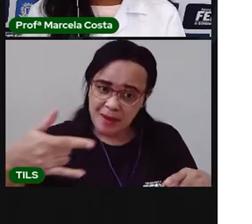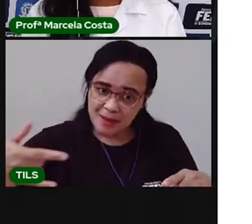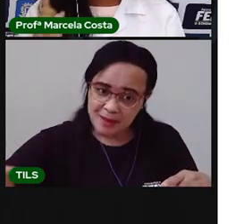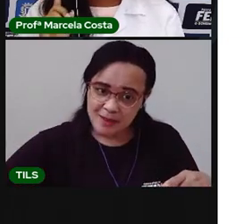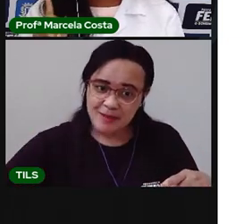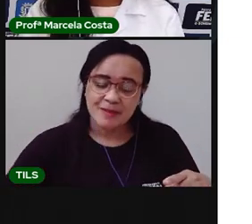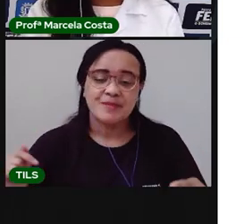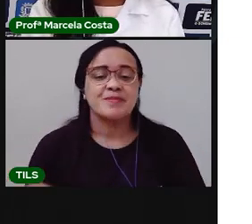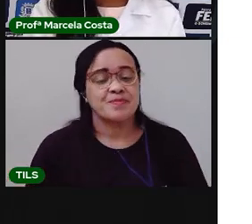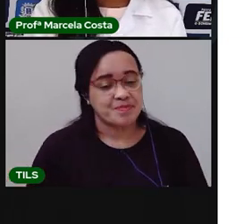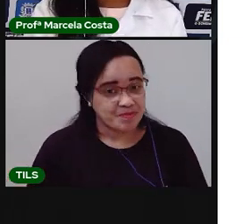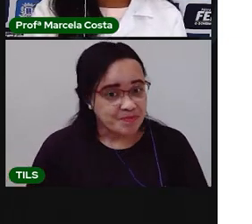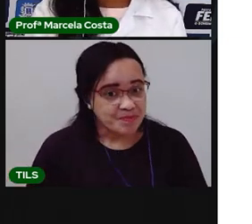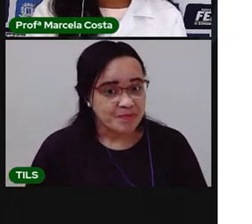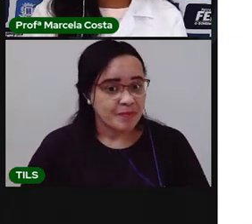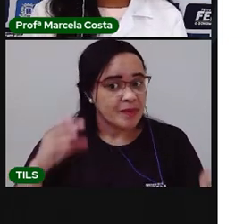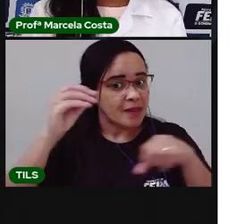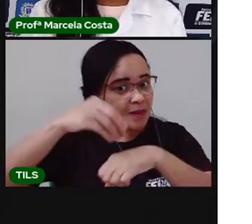Vou dar uma dica.